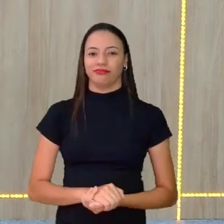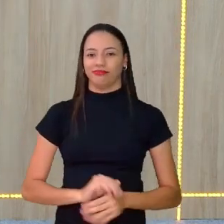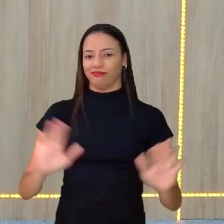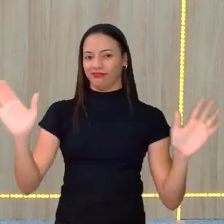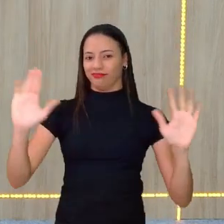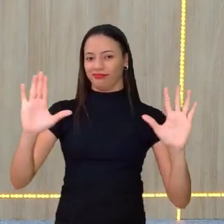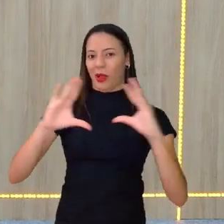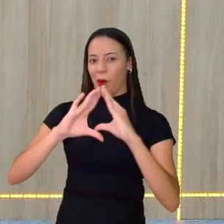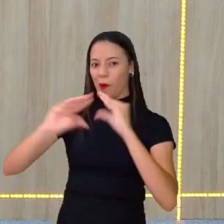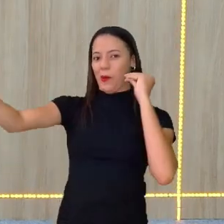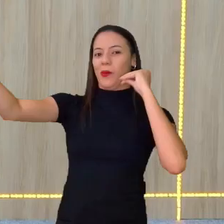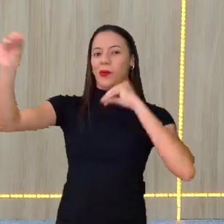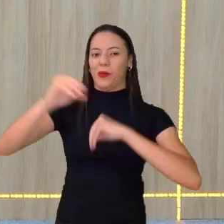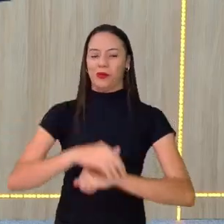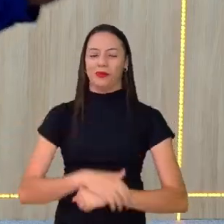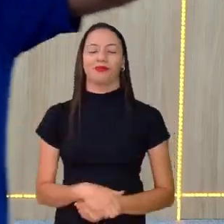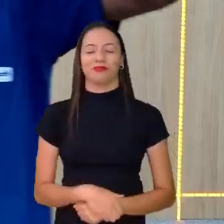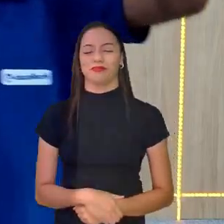Fui!